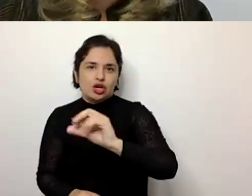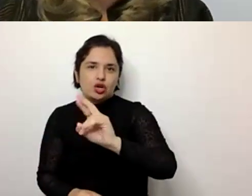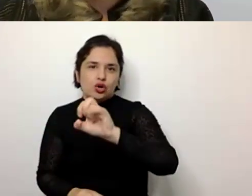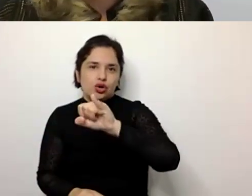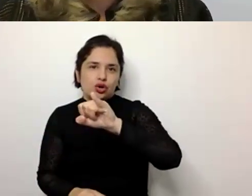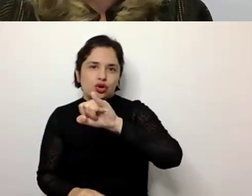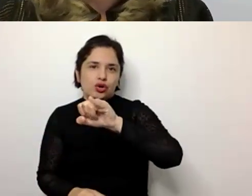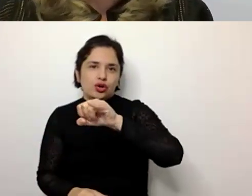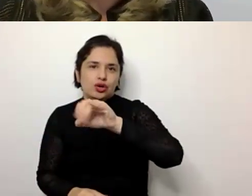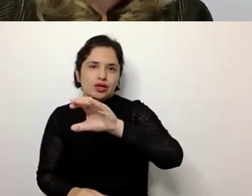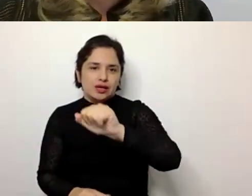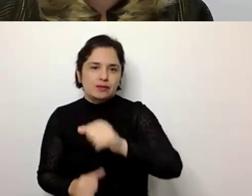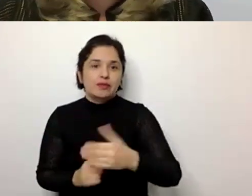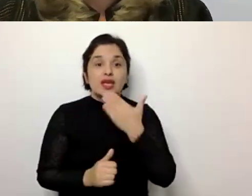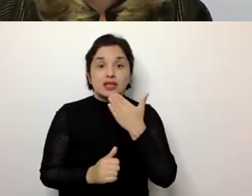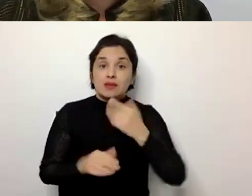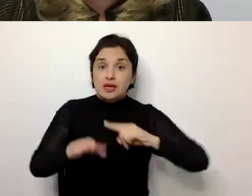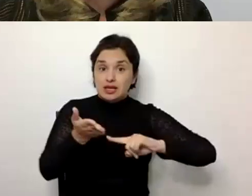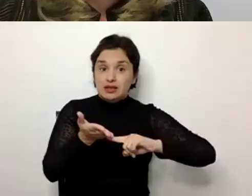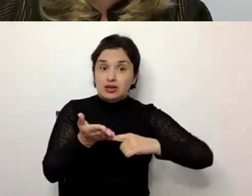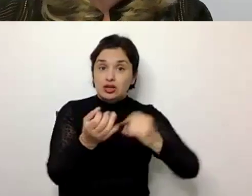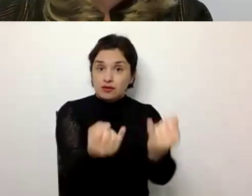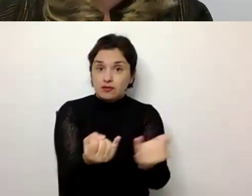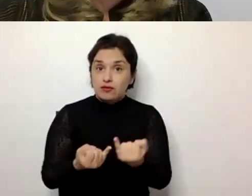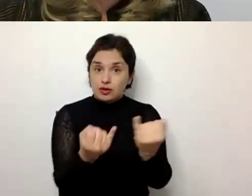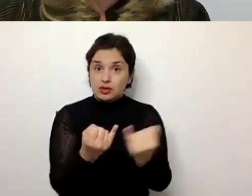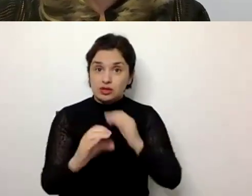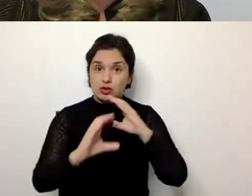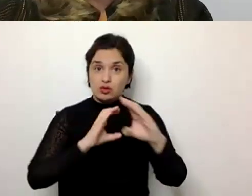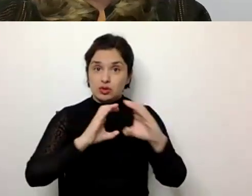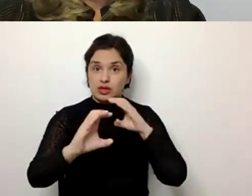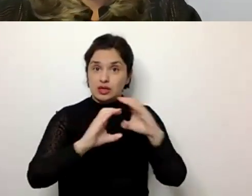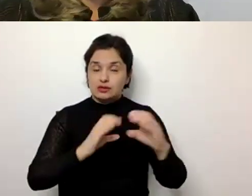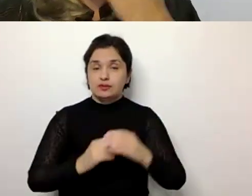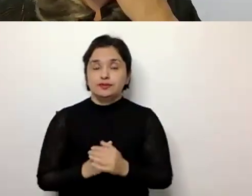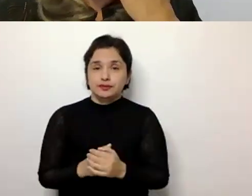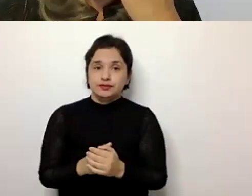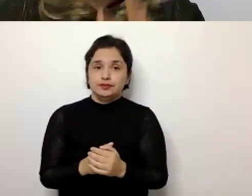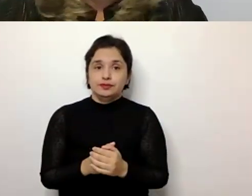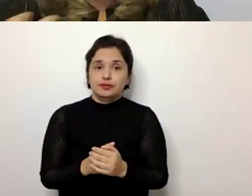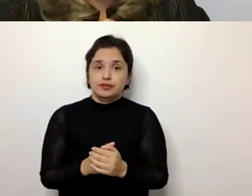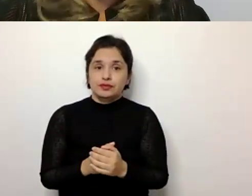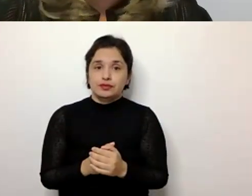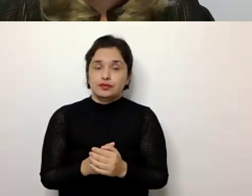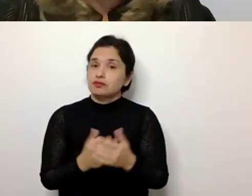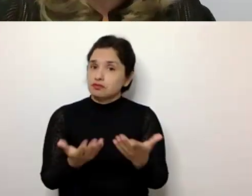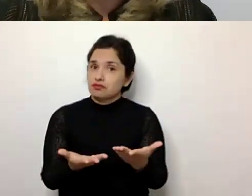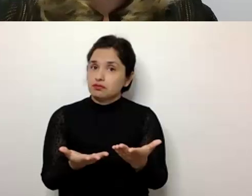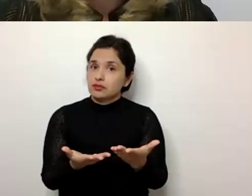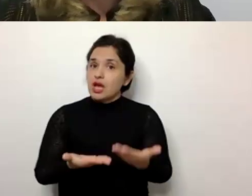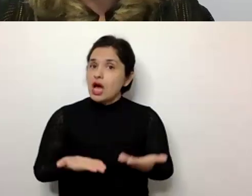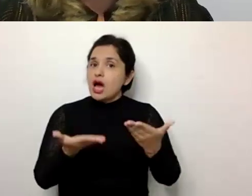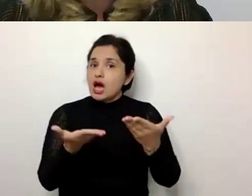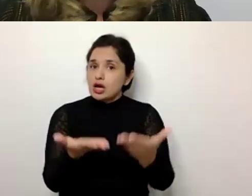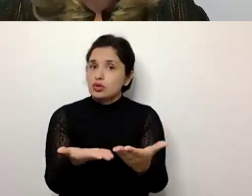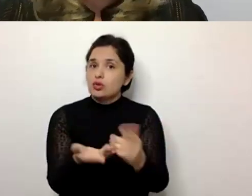Também relacionada às tecnologias da informação e comunicação, que são fatores que contribuíram para